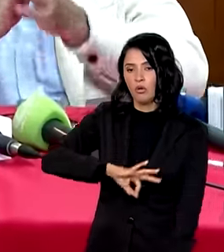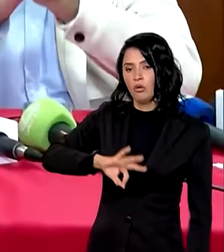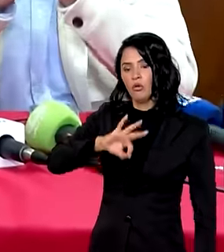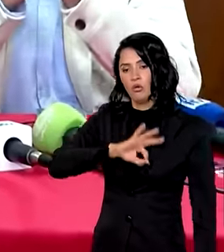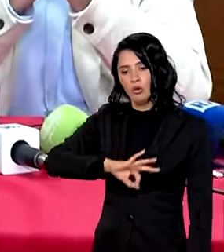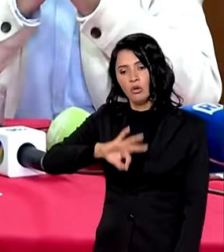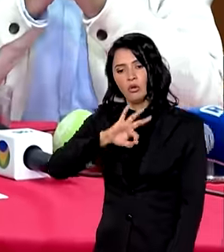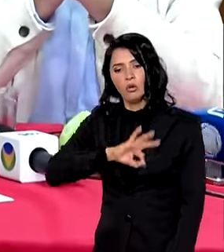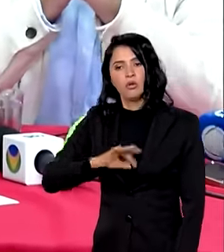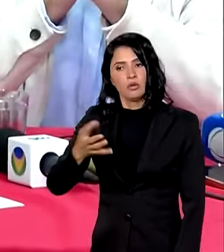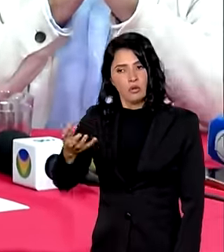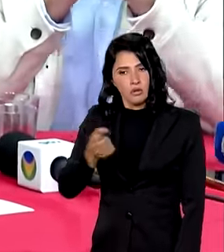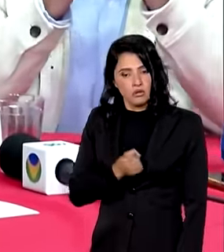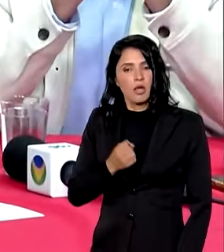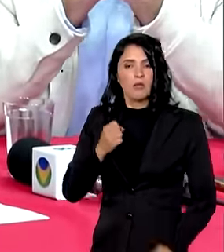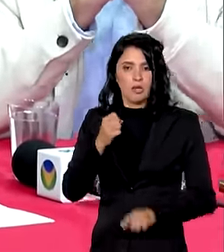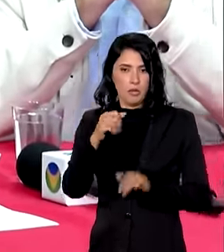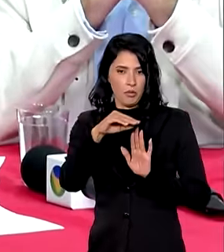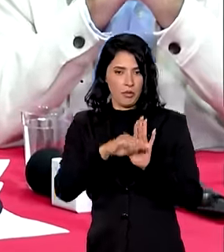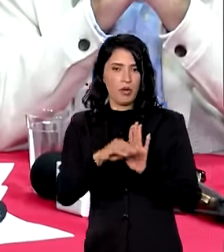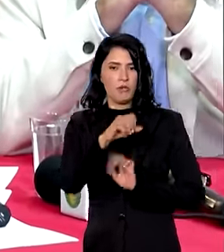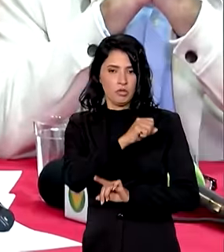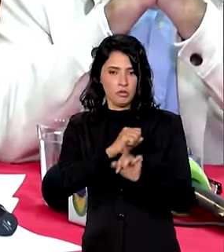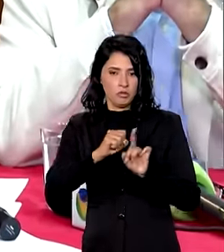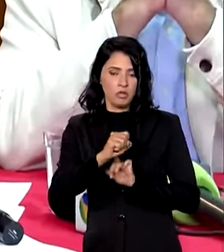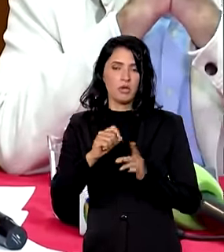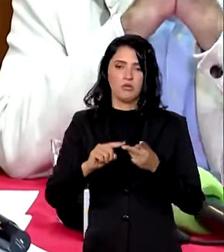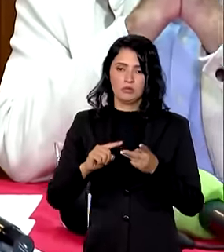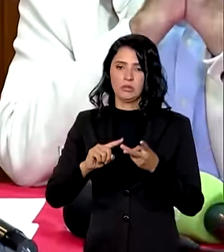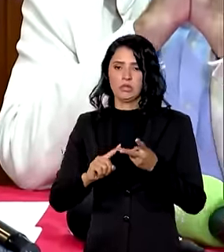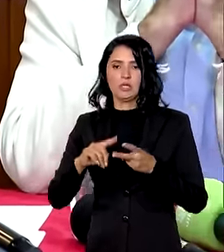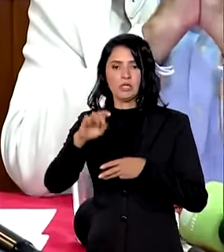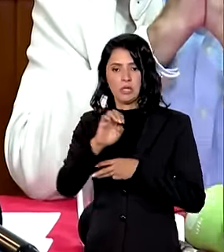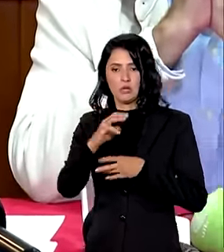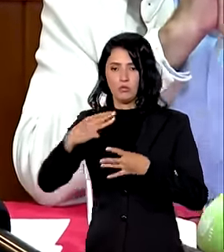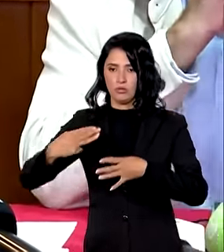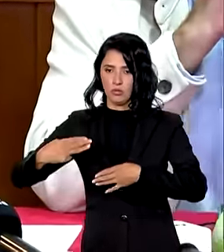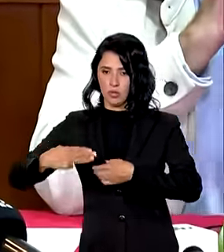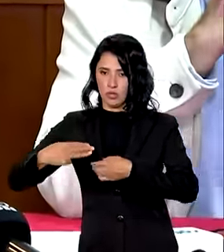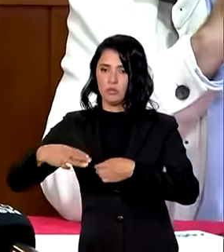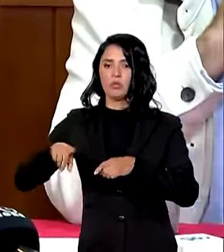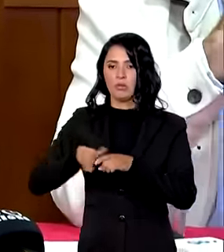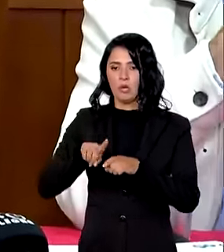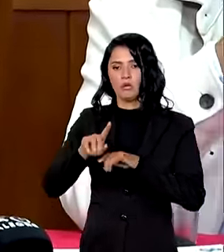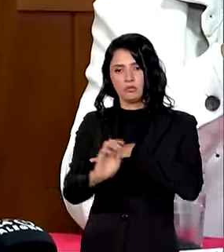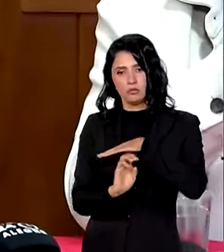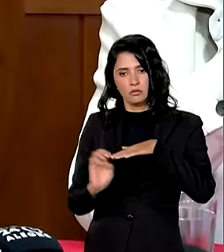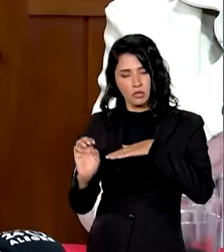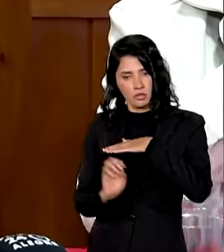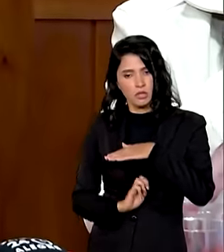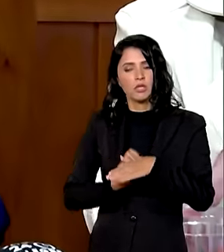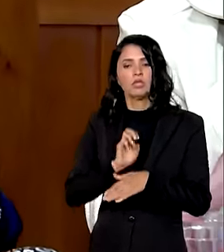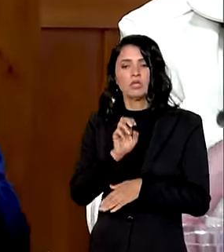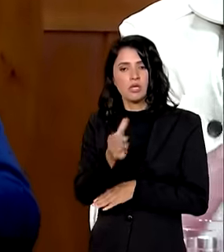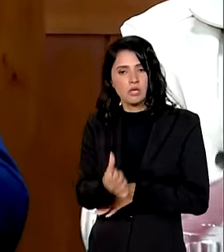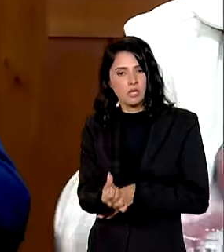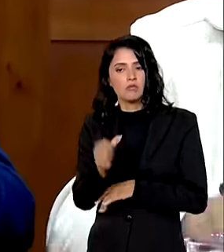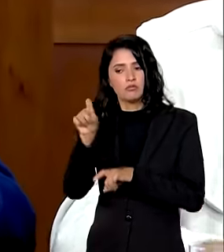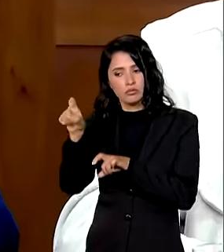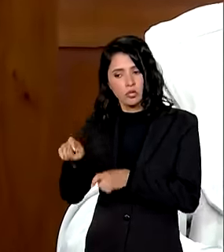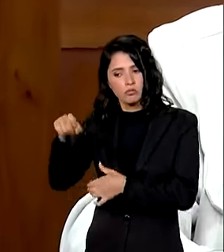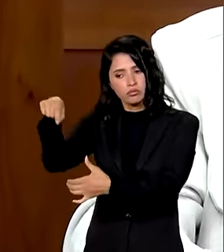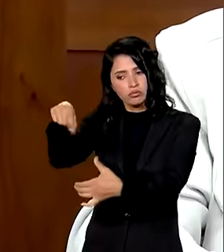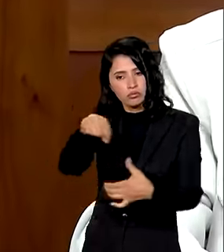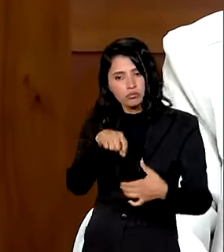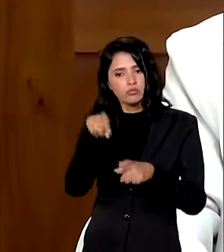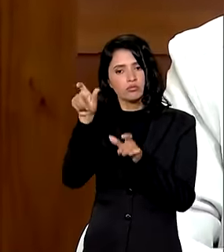beneficiados de programas sociais Estado e municípios empresas e produtores rurais já